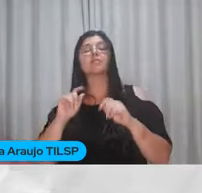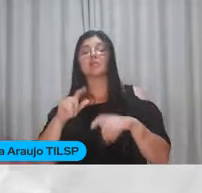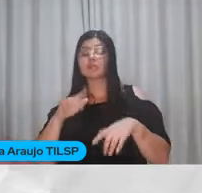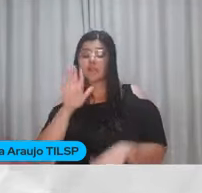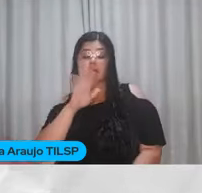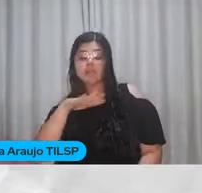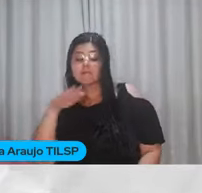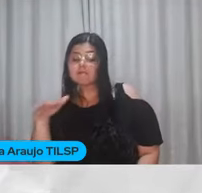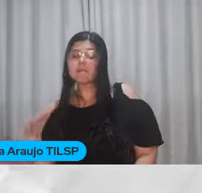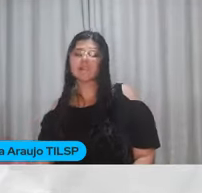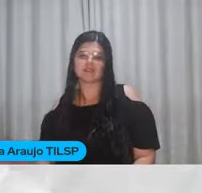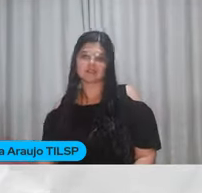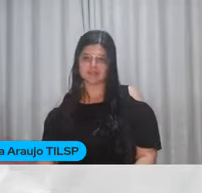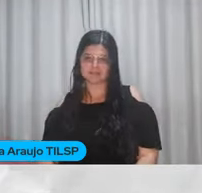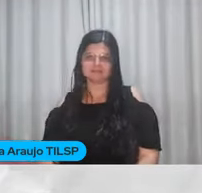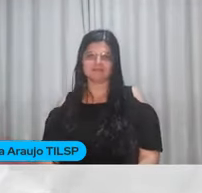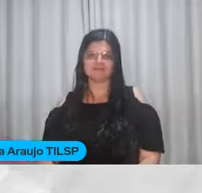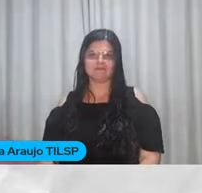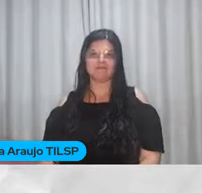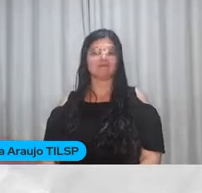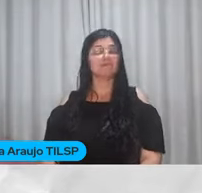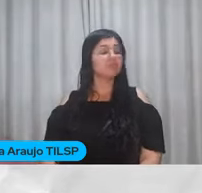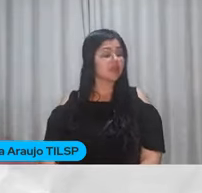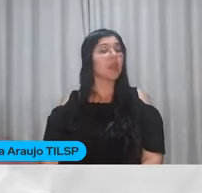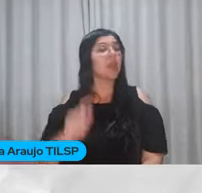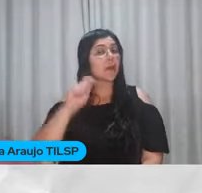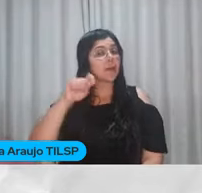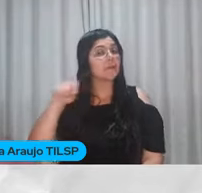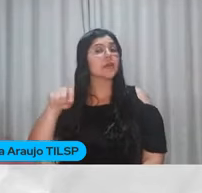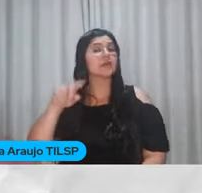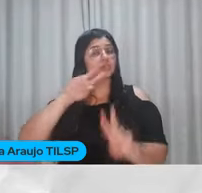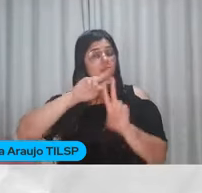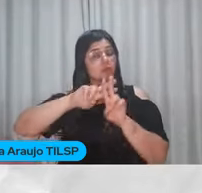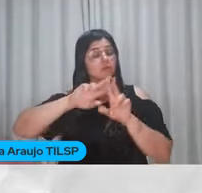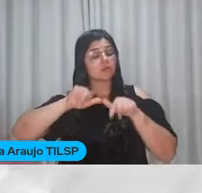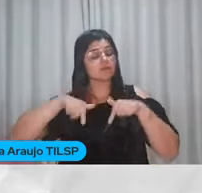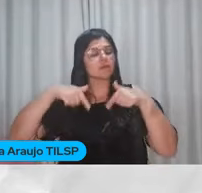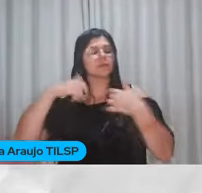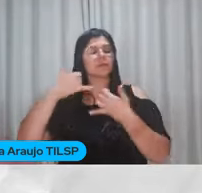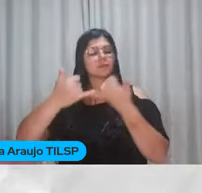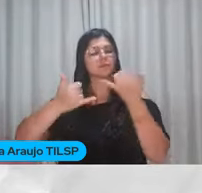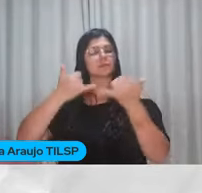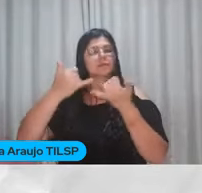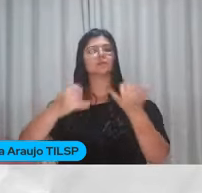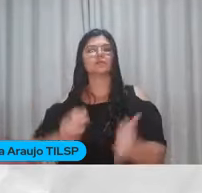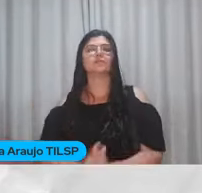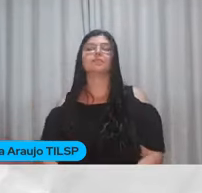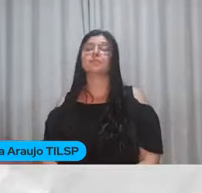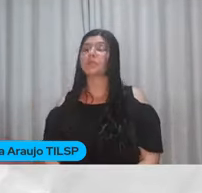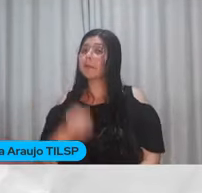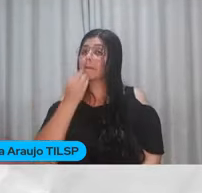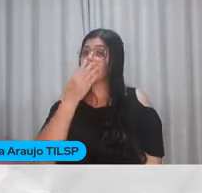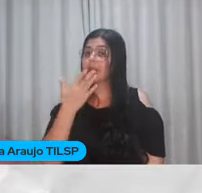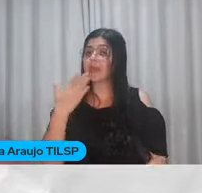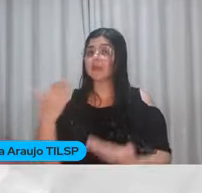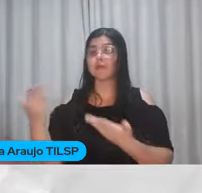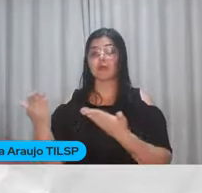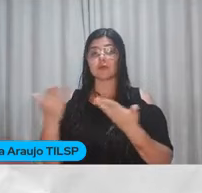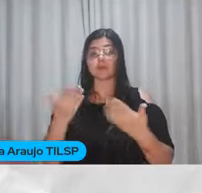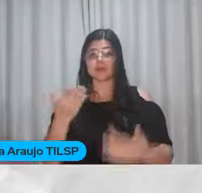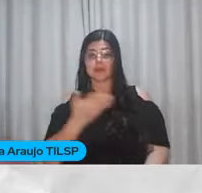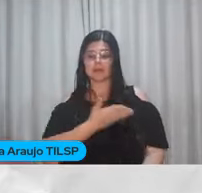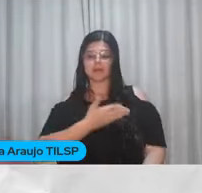infância Então É o mês de subir a hashtag Eu Defendo Brincar Bem Vou convidar a minha amiga